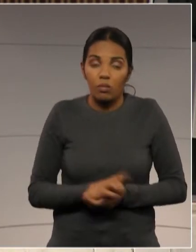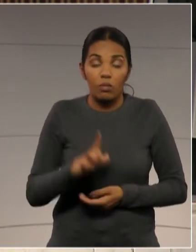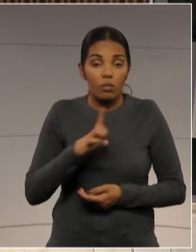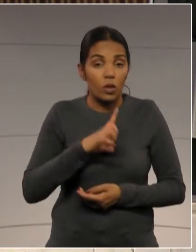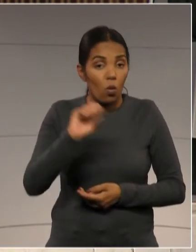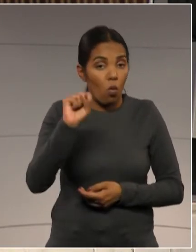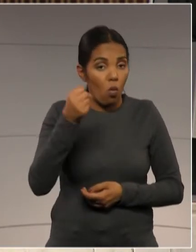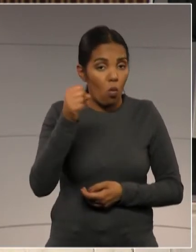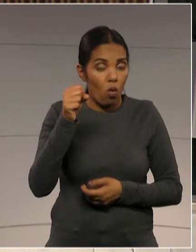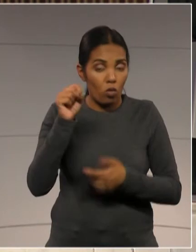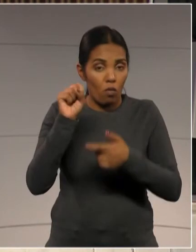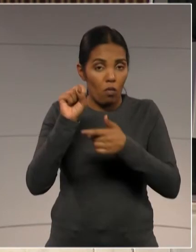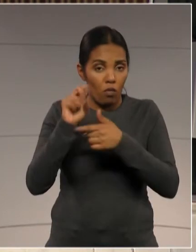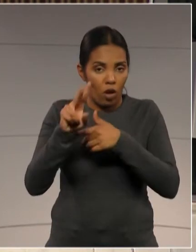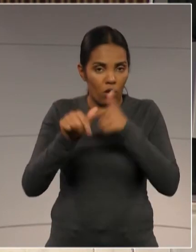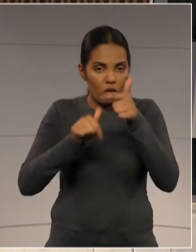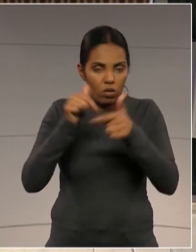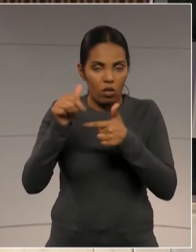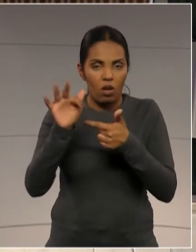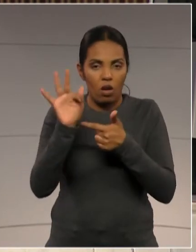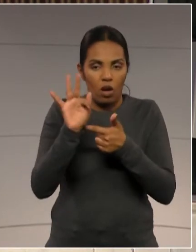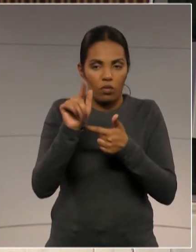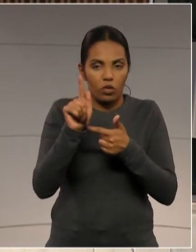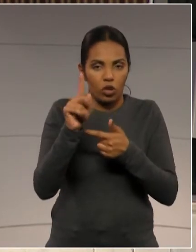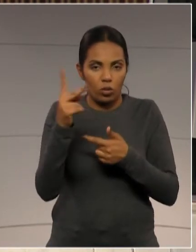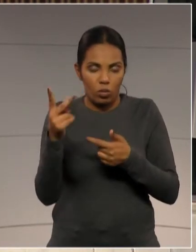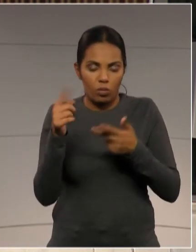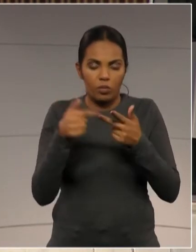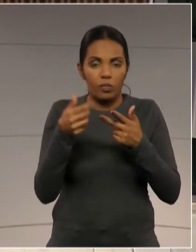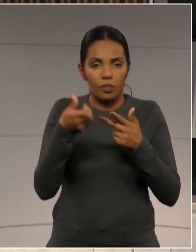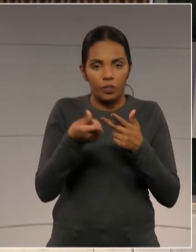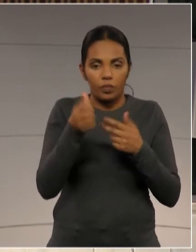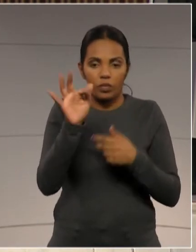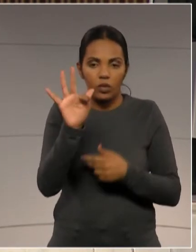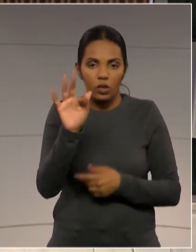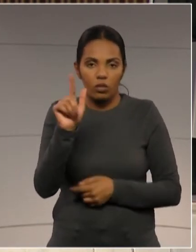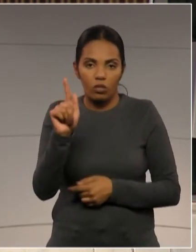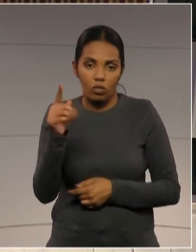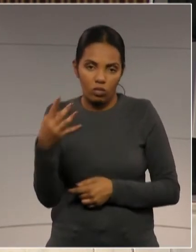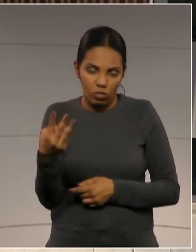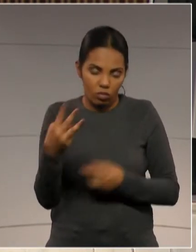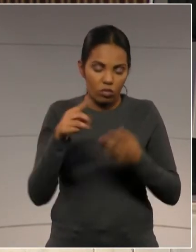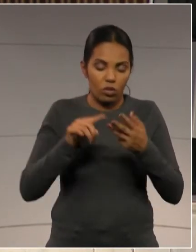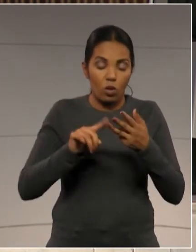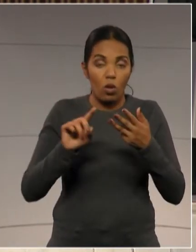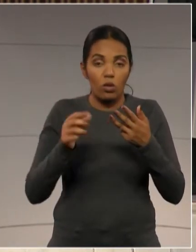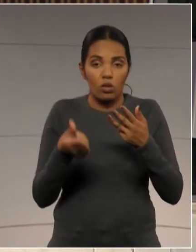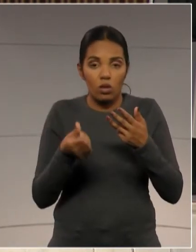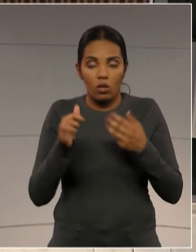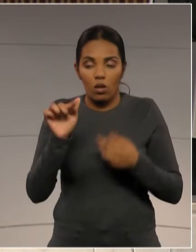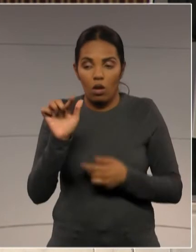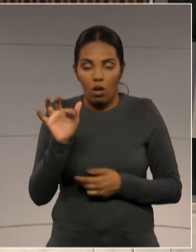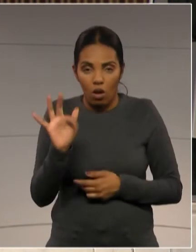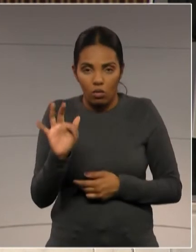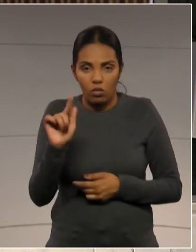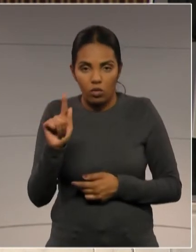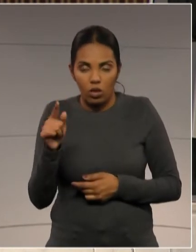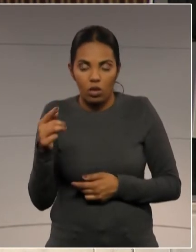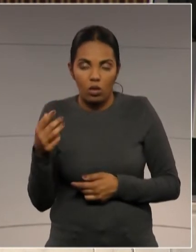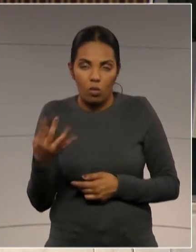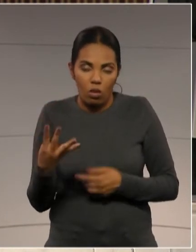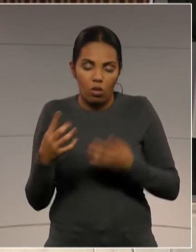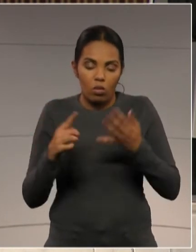oito funções, FG2, seis FG3, seis FG4, oito FG5 e dezessete